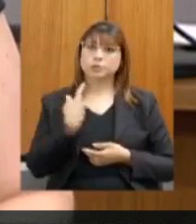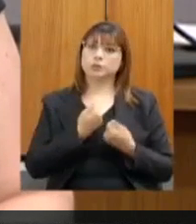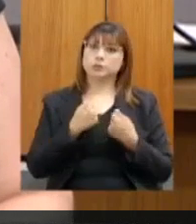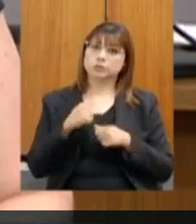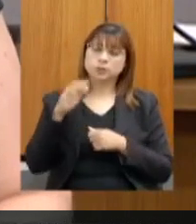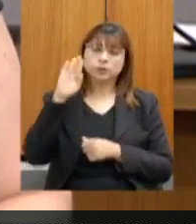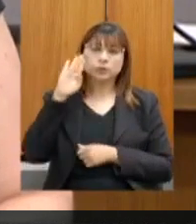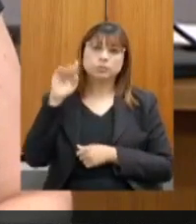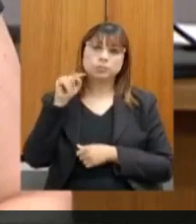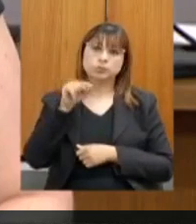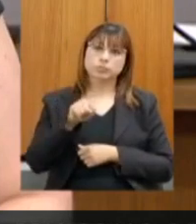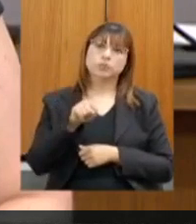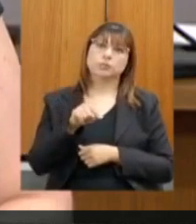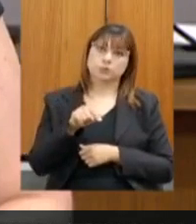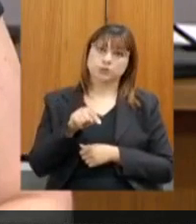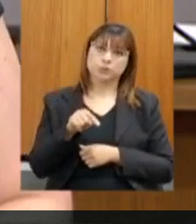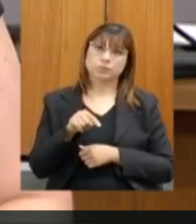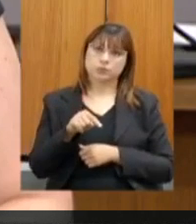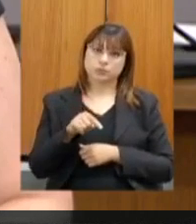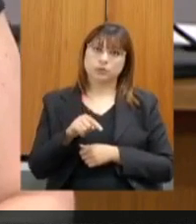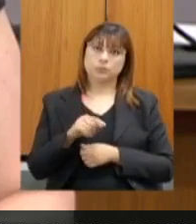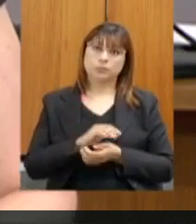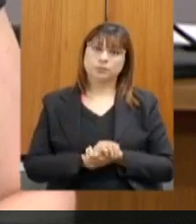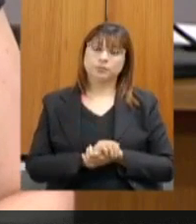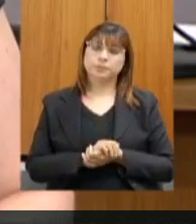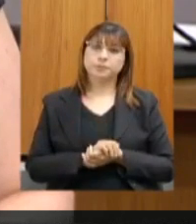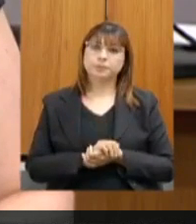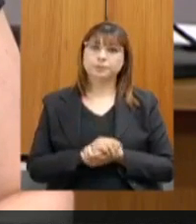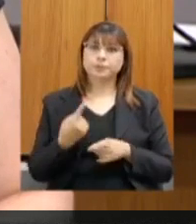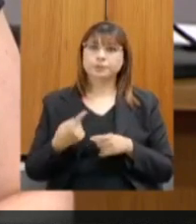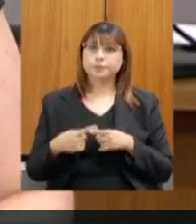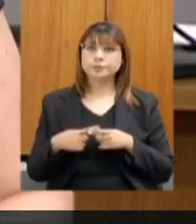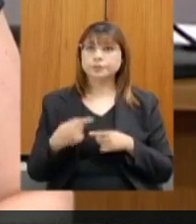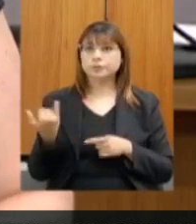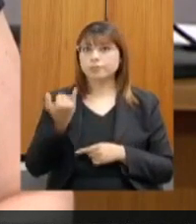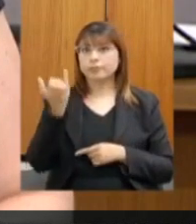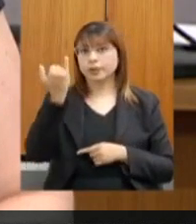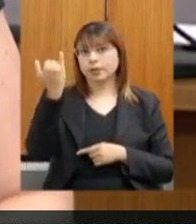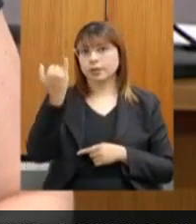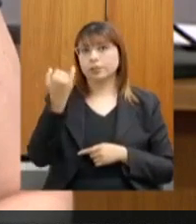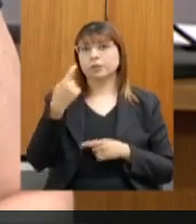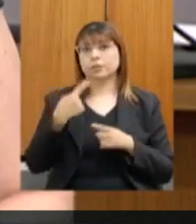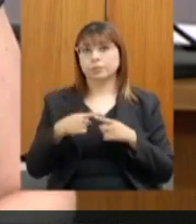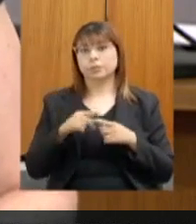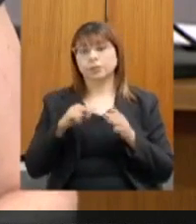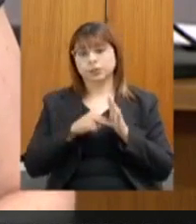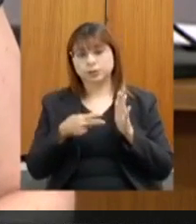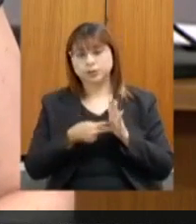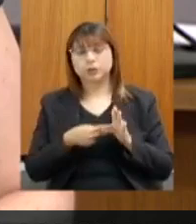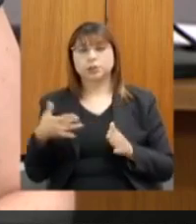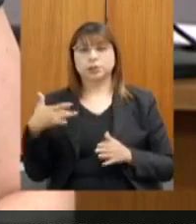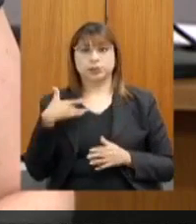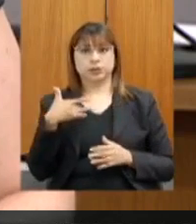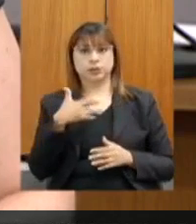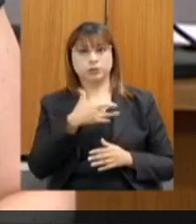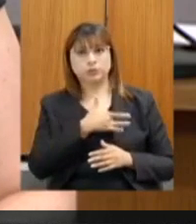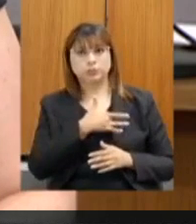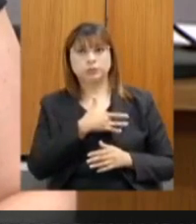justamente a universalização do saneamento básico, que é importantíssima porque quer dizer saúde, quer dizer